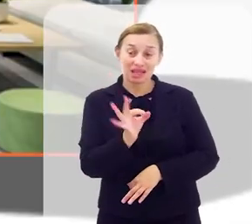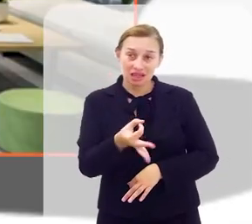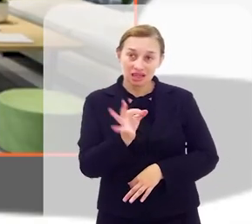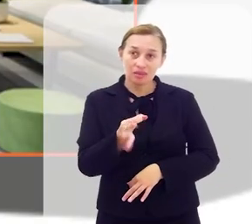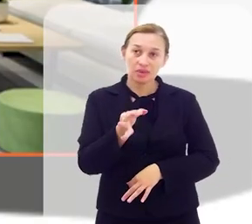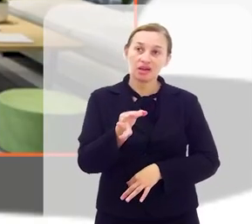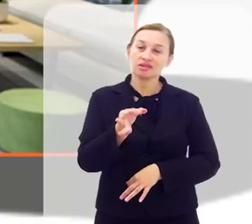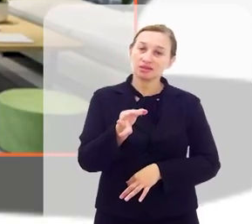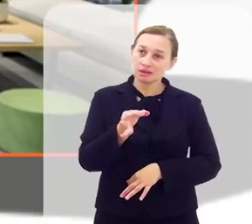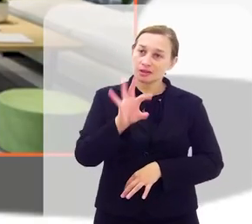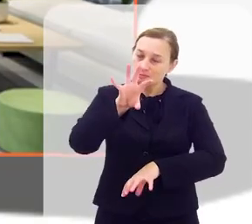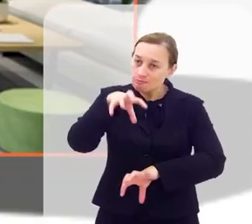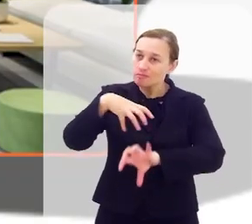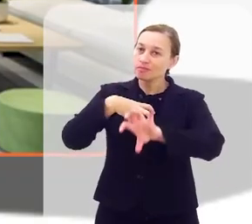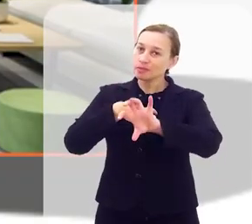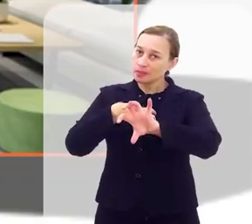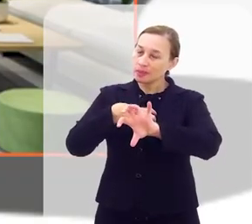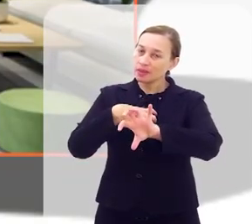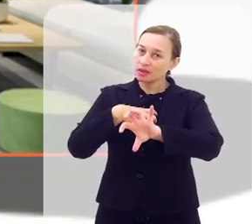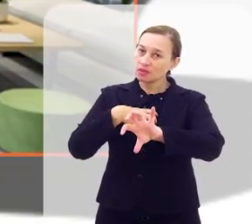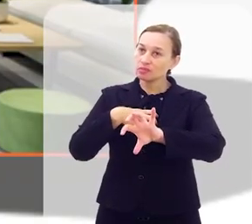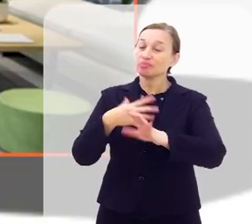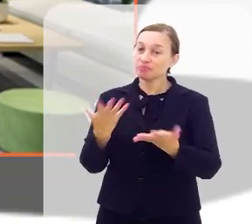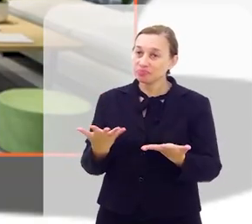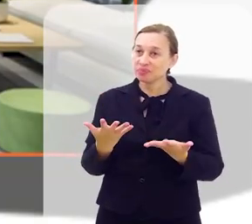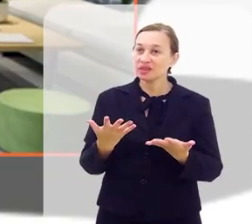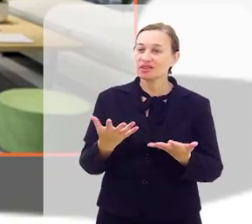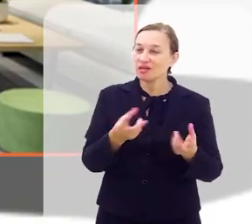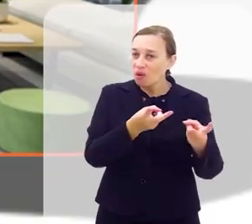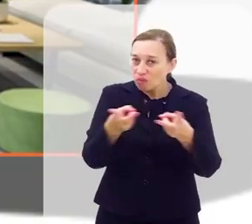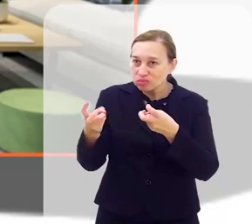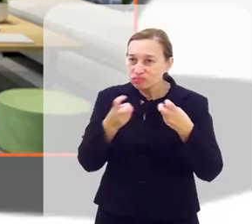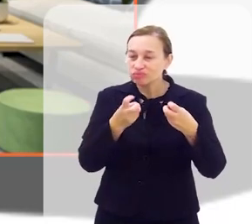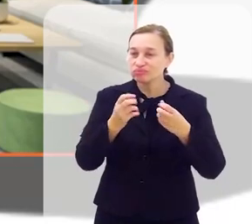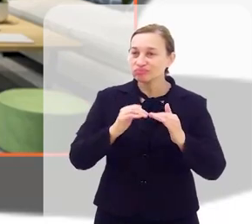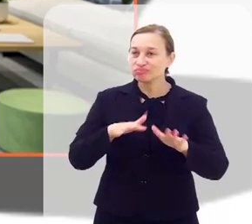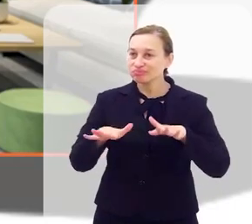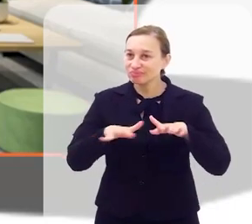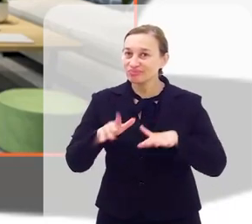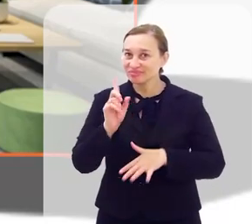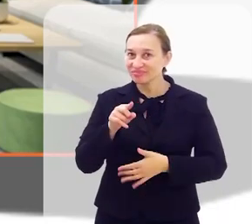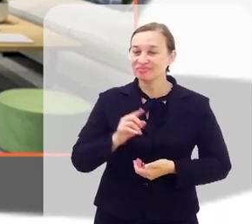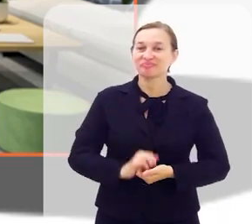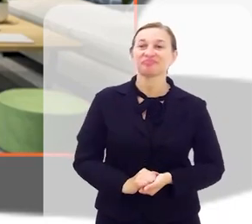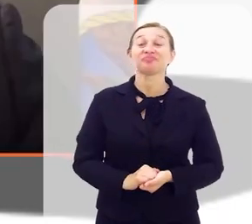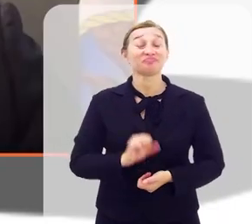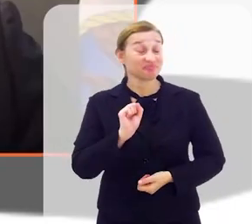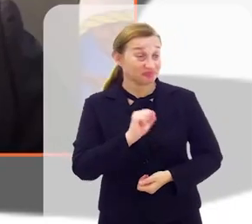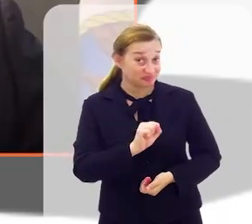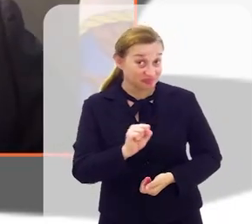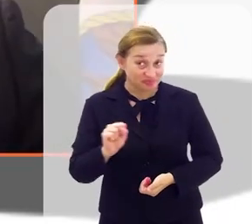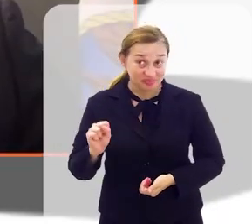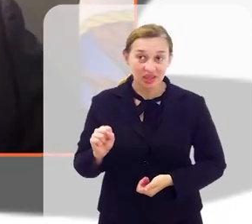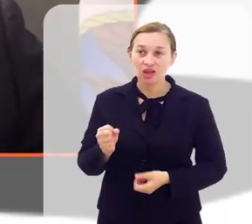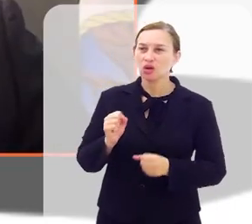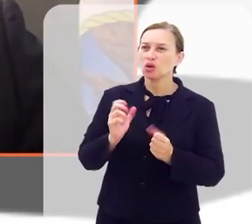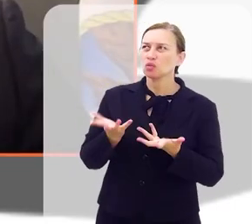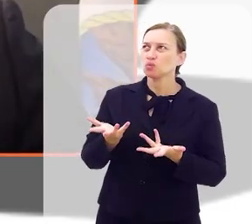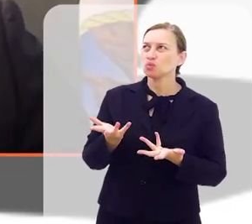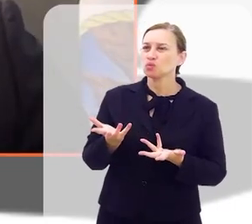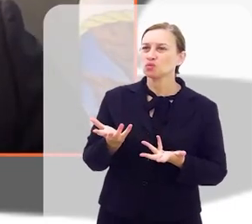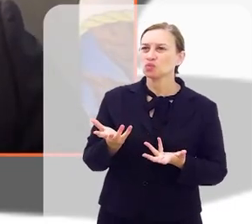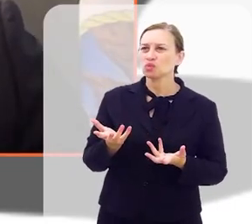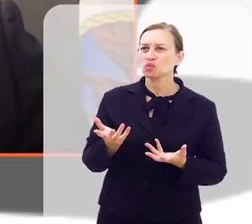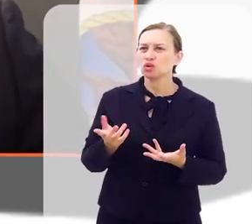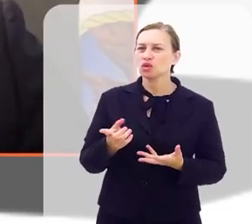fato, se compadece com a dor alheia e está capitaneando esse movimento, né? É. No ano passado,